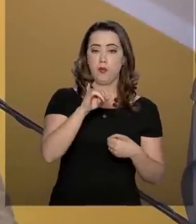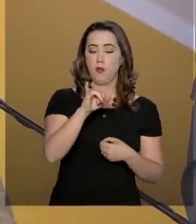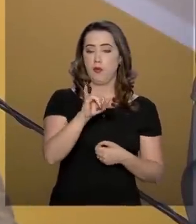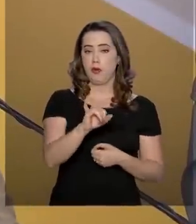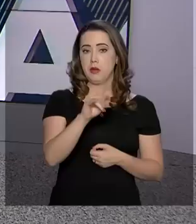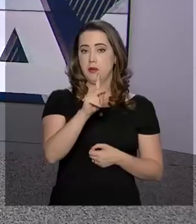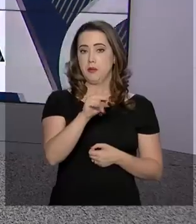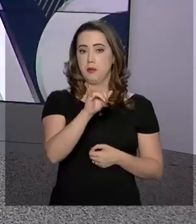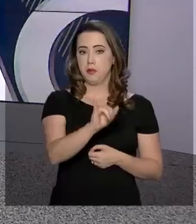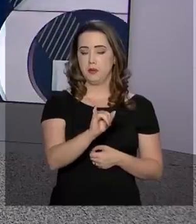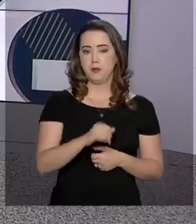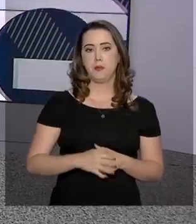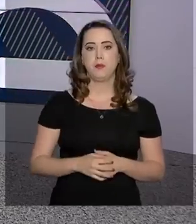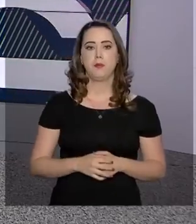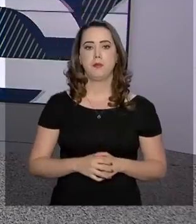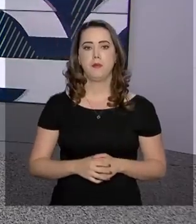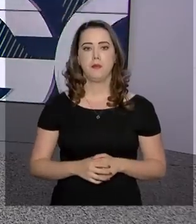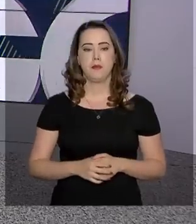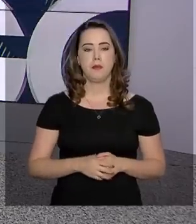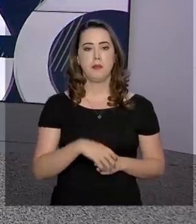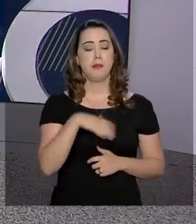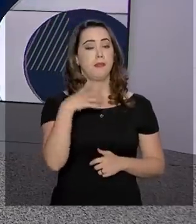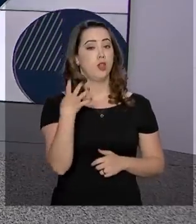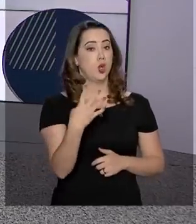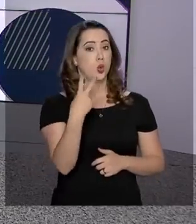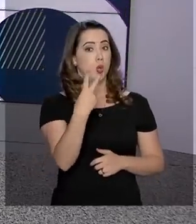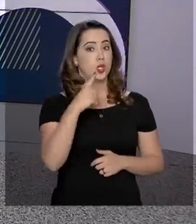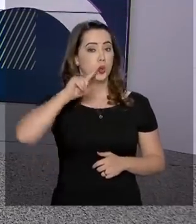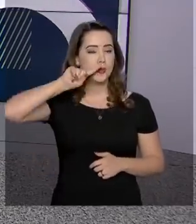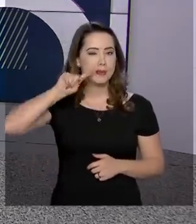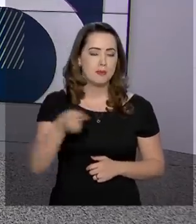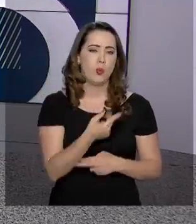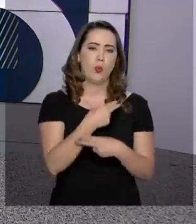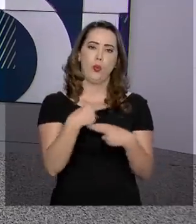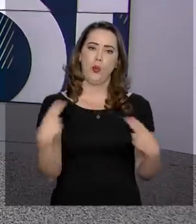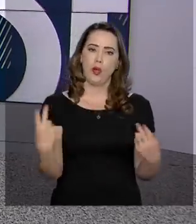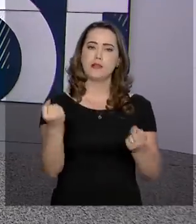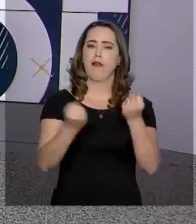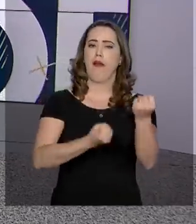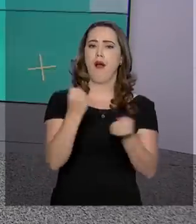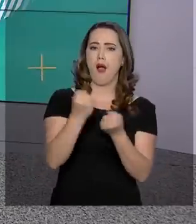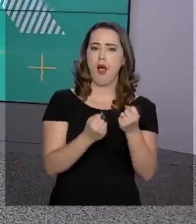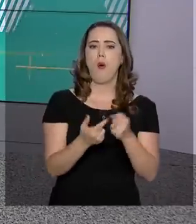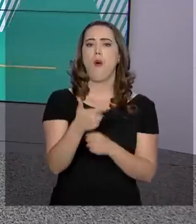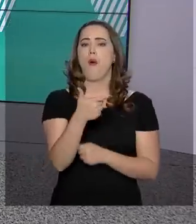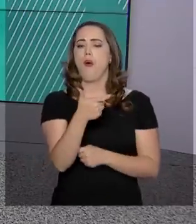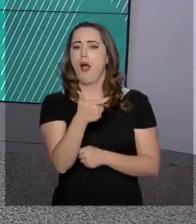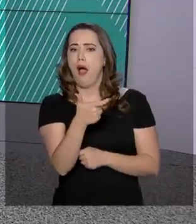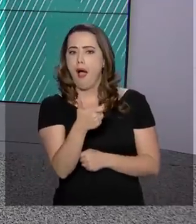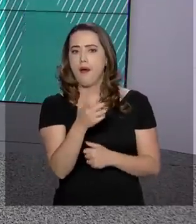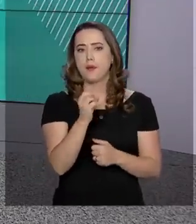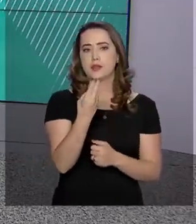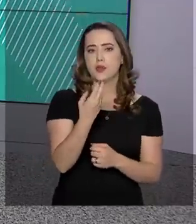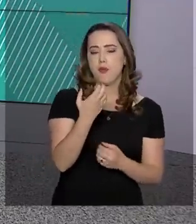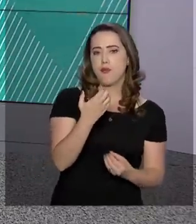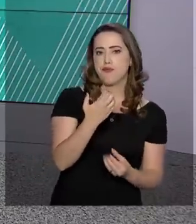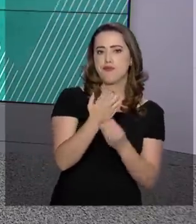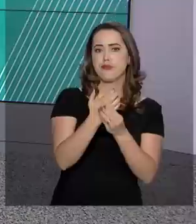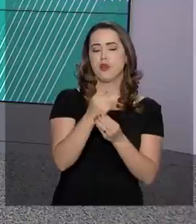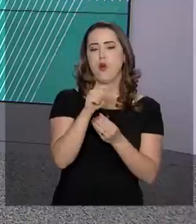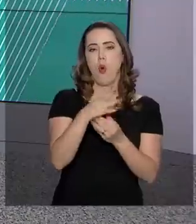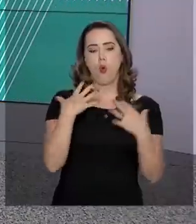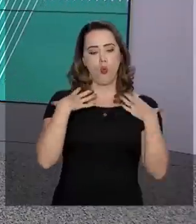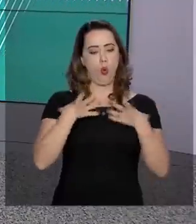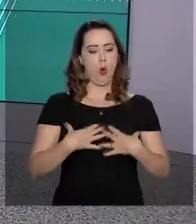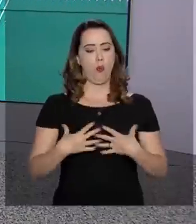exportação. 42 mil itens entre viaturas, armamentos e coletes foram doados pelo governo federal